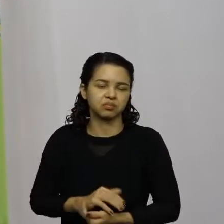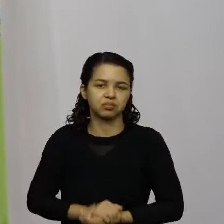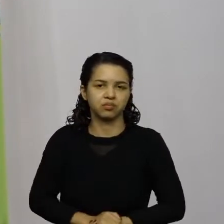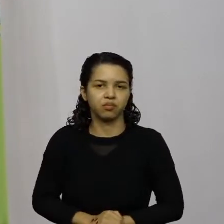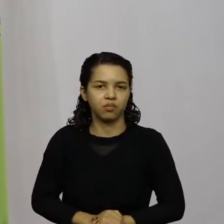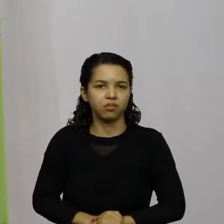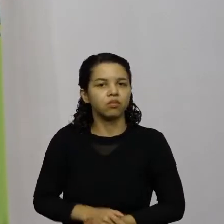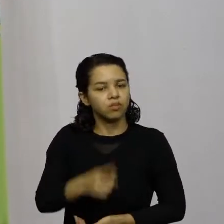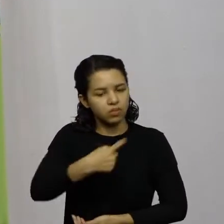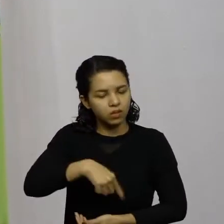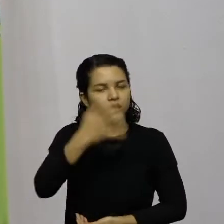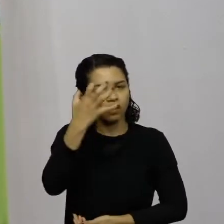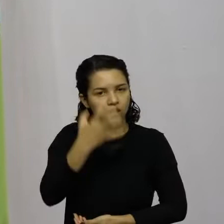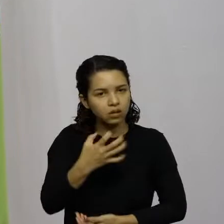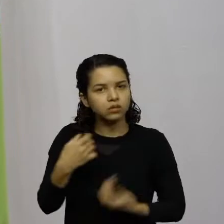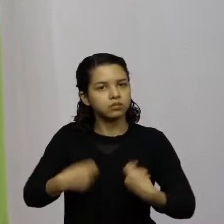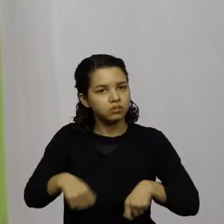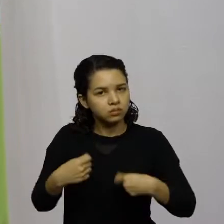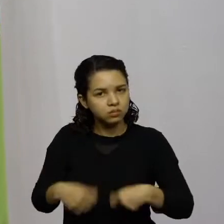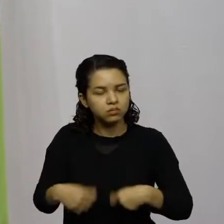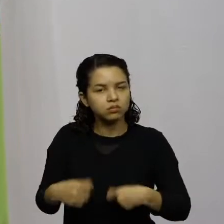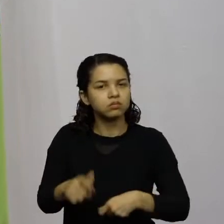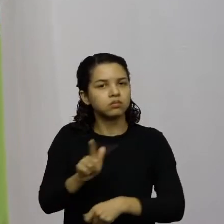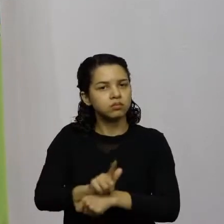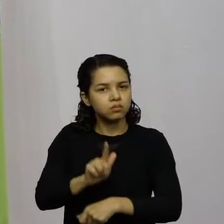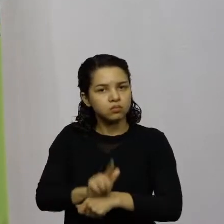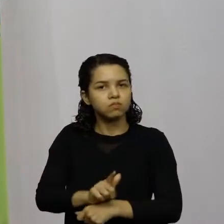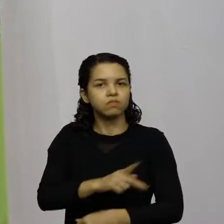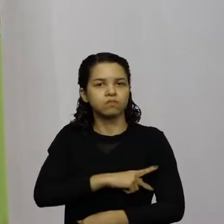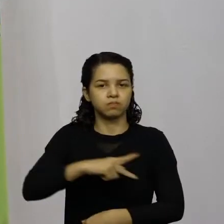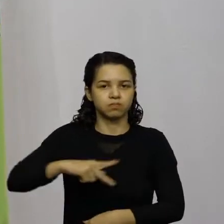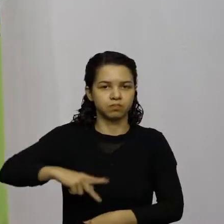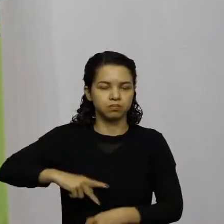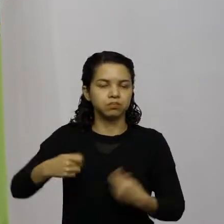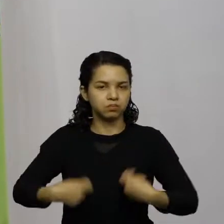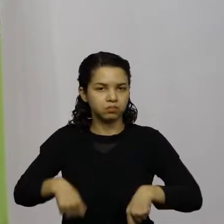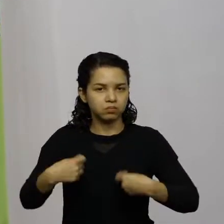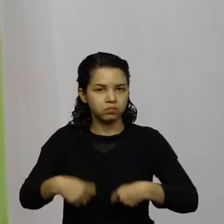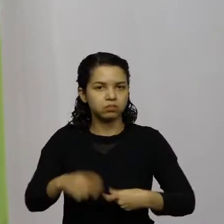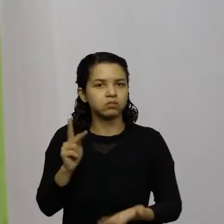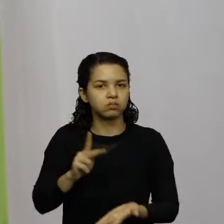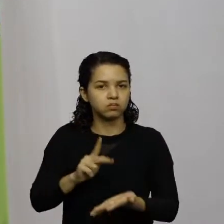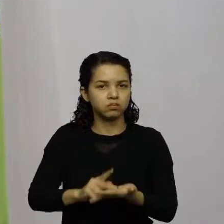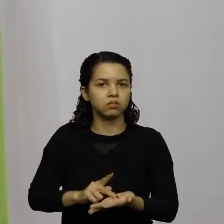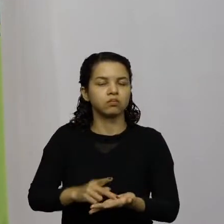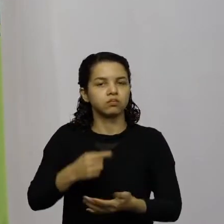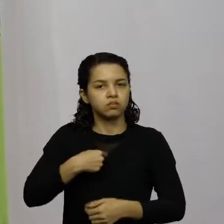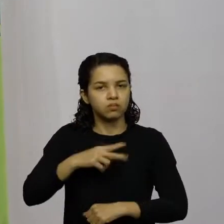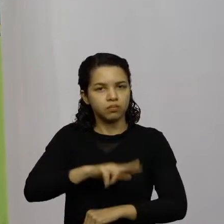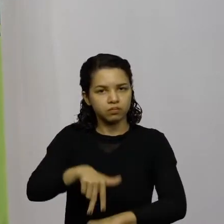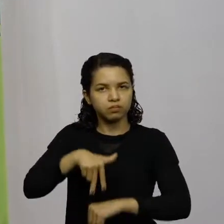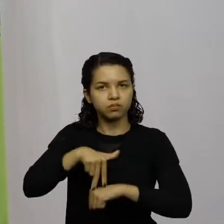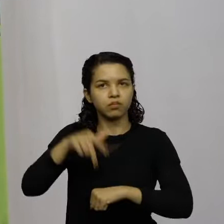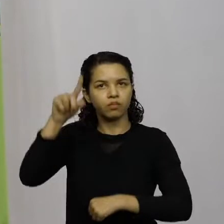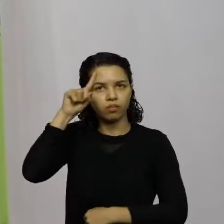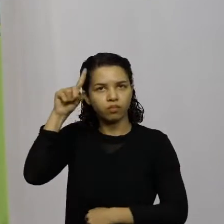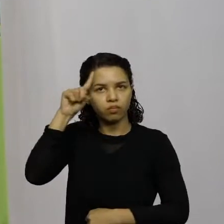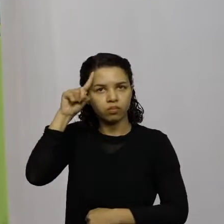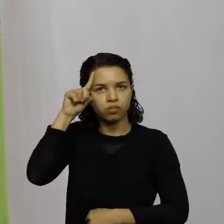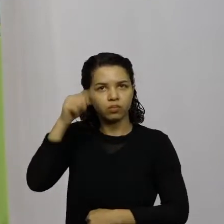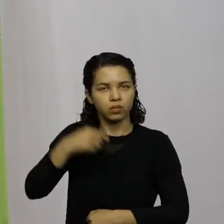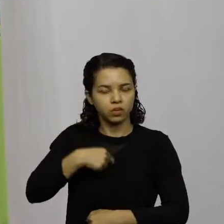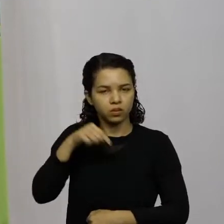vamos levar a sério o favor a gestão da coisa pública, eu realmente eu vou subir essa tribuna todos os dias enquanto eu estiver aqui